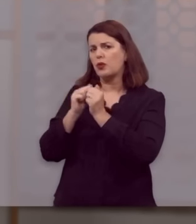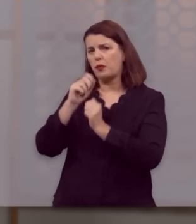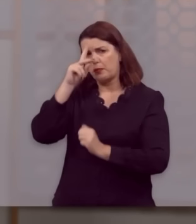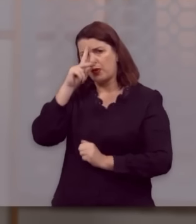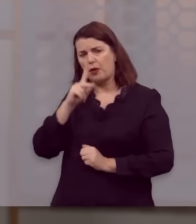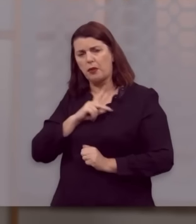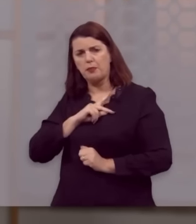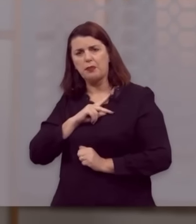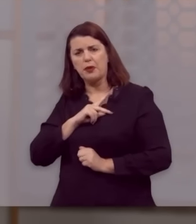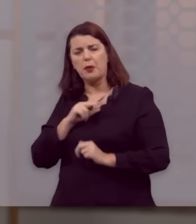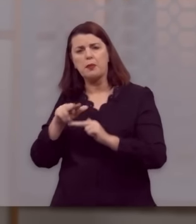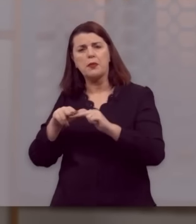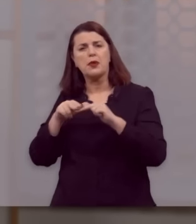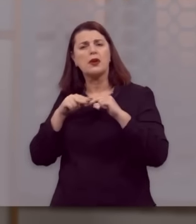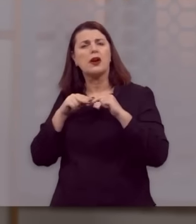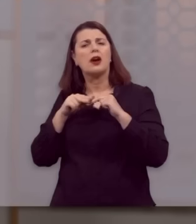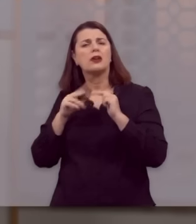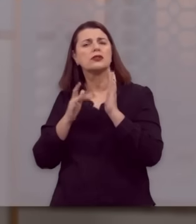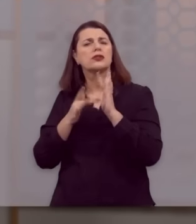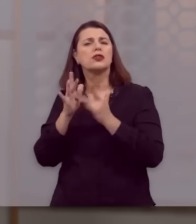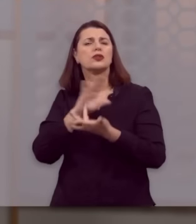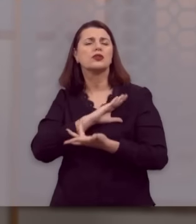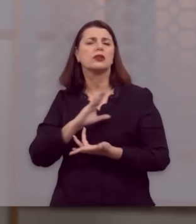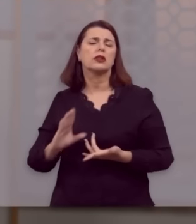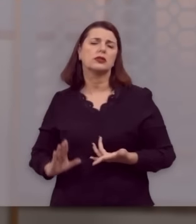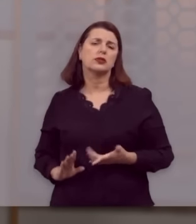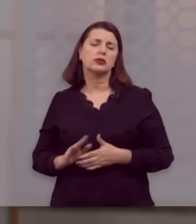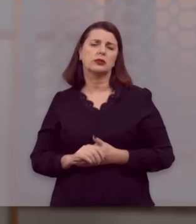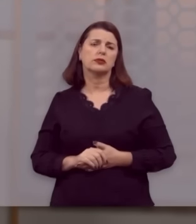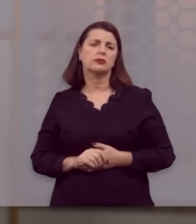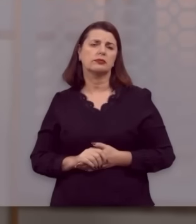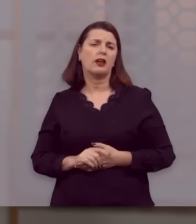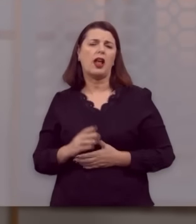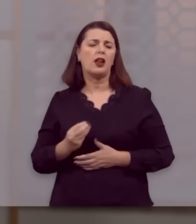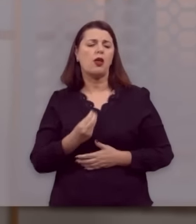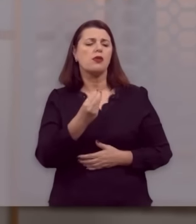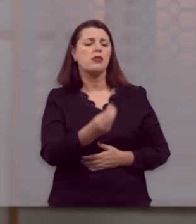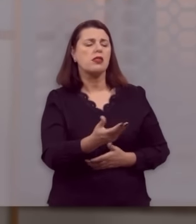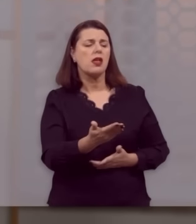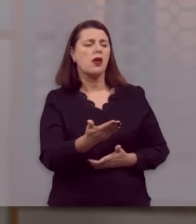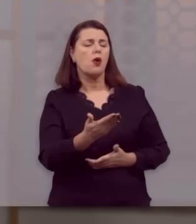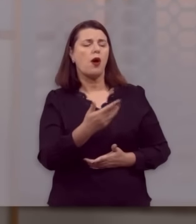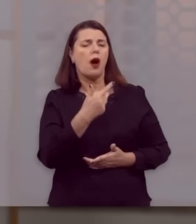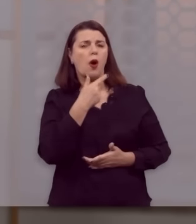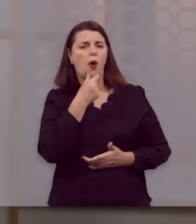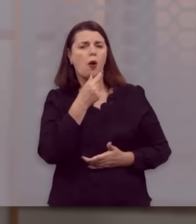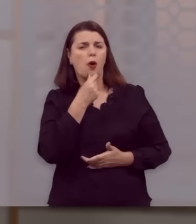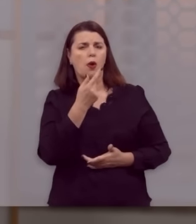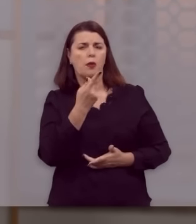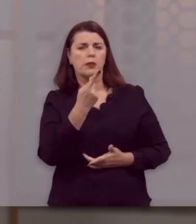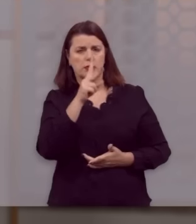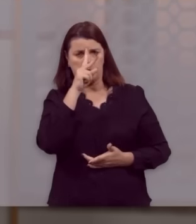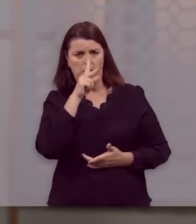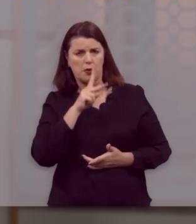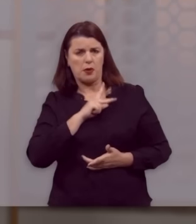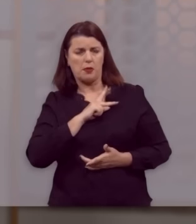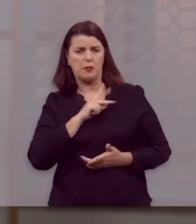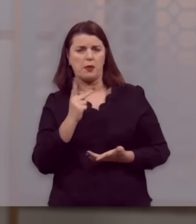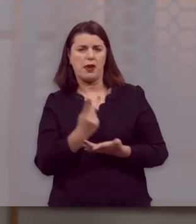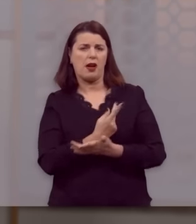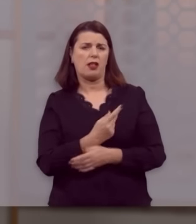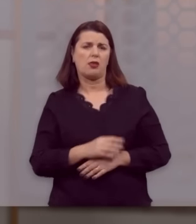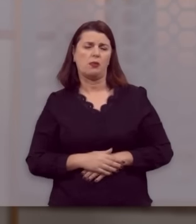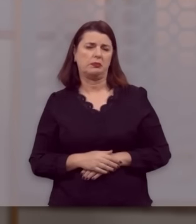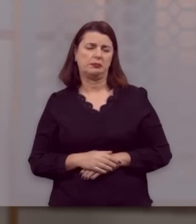mesmo, por intermédio do Senhor Jesus Cristo. Não imputando aos homens as suas transgressões. Ou seja,